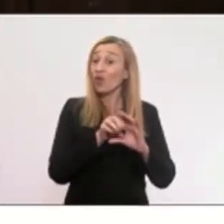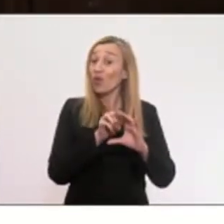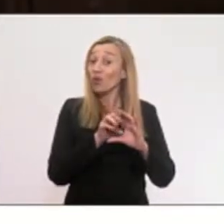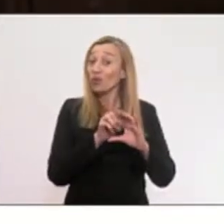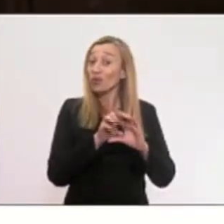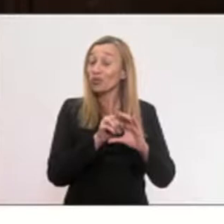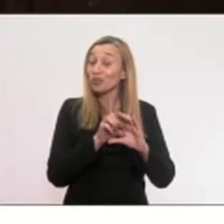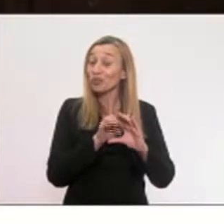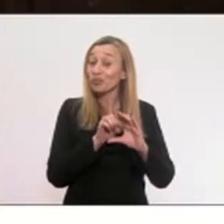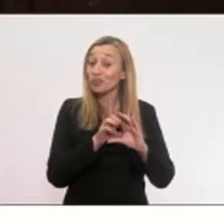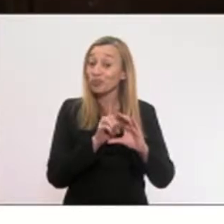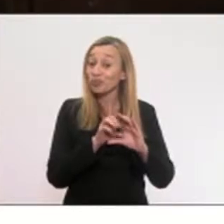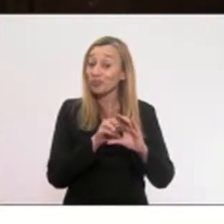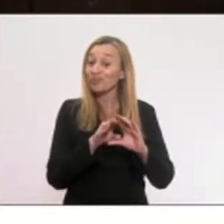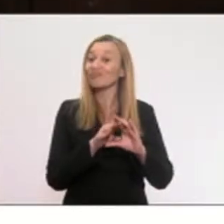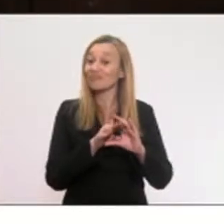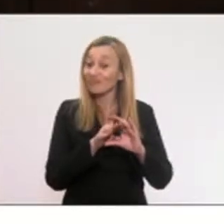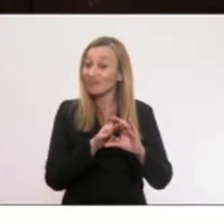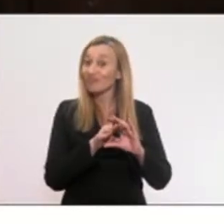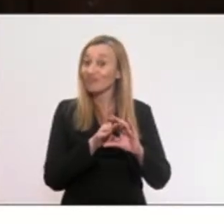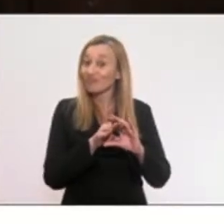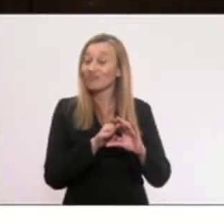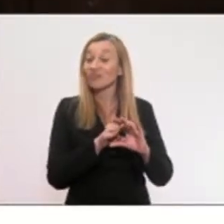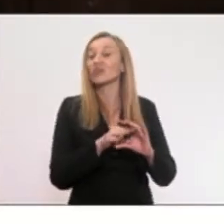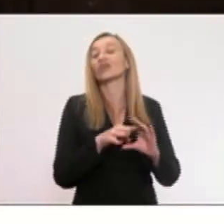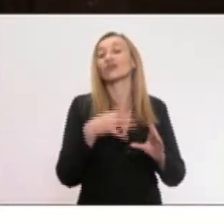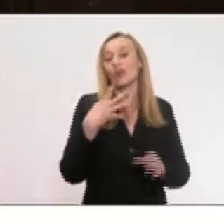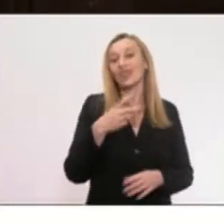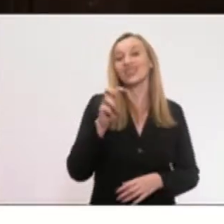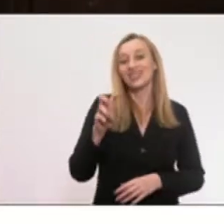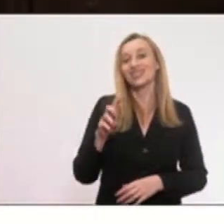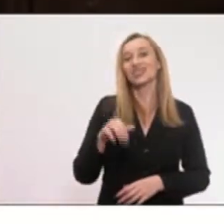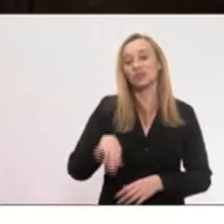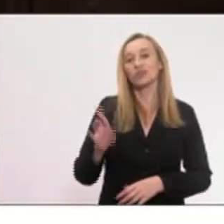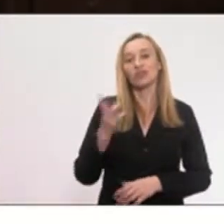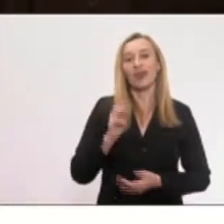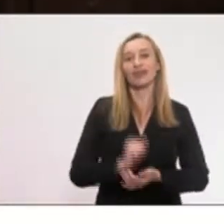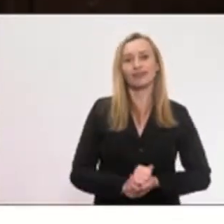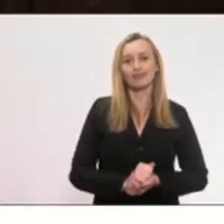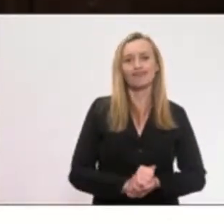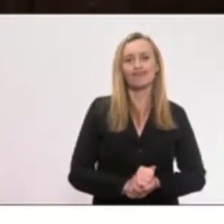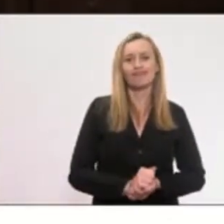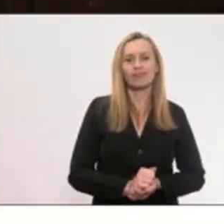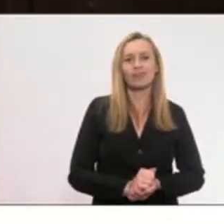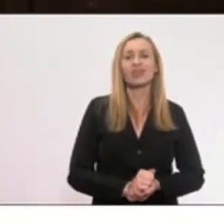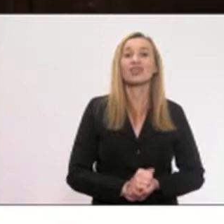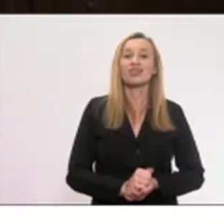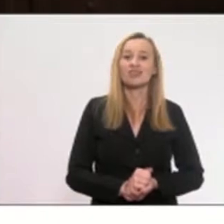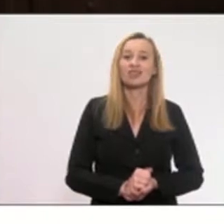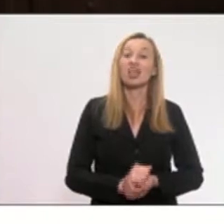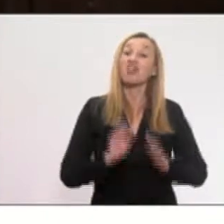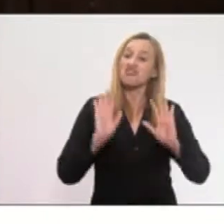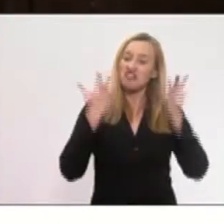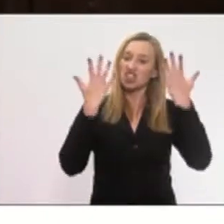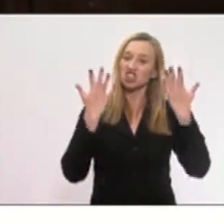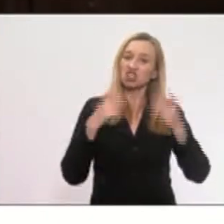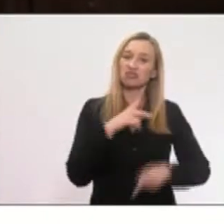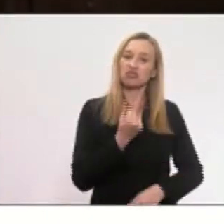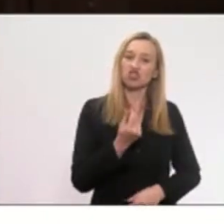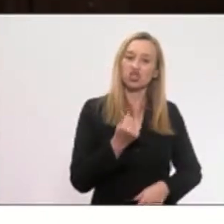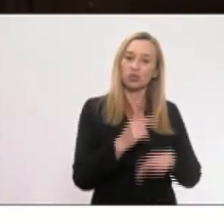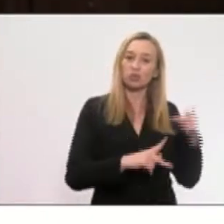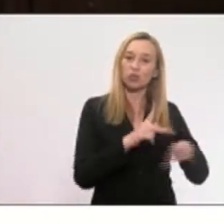milhões de reais com publicidade. Uma verdadeira farra com dinheiro público.